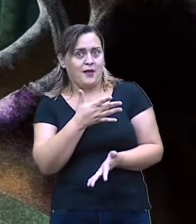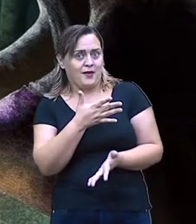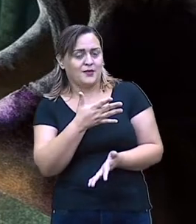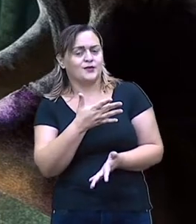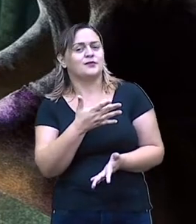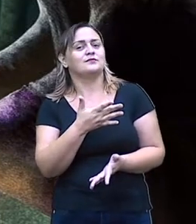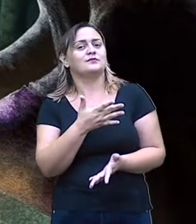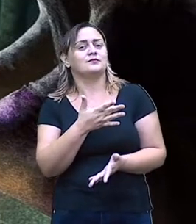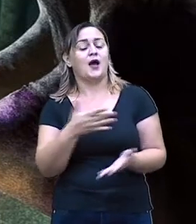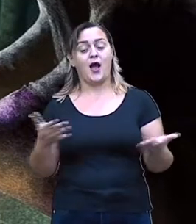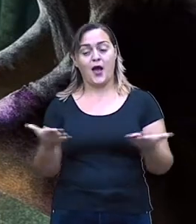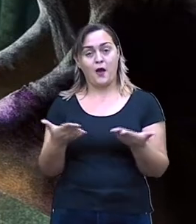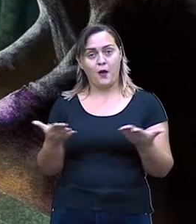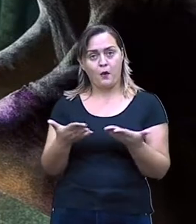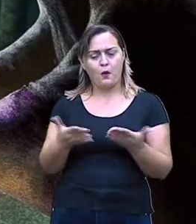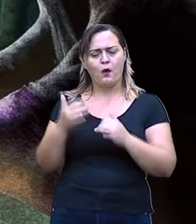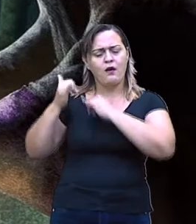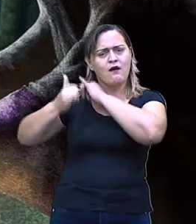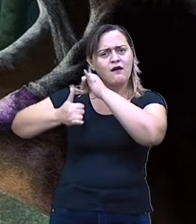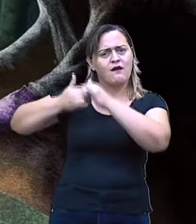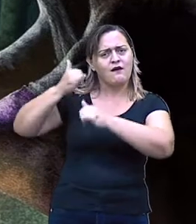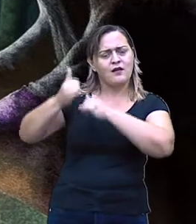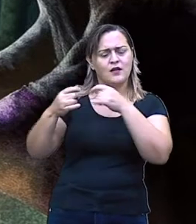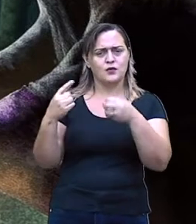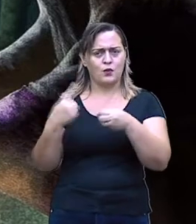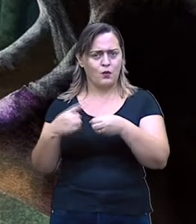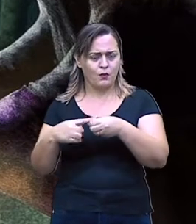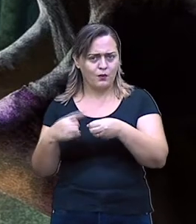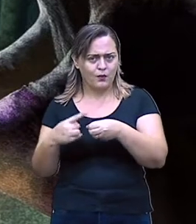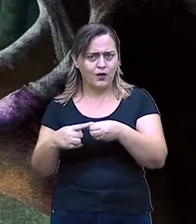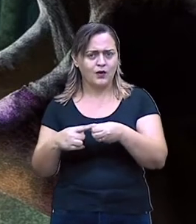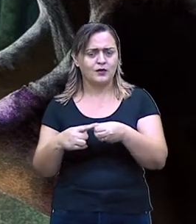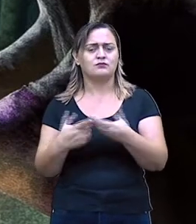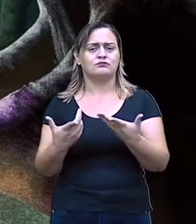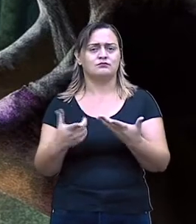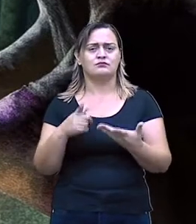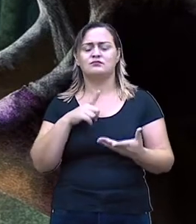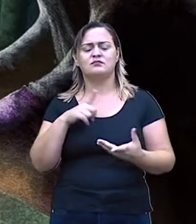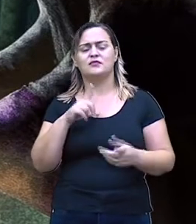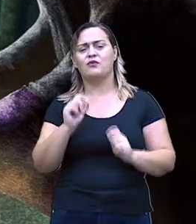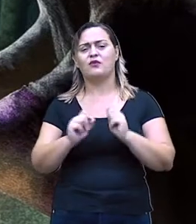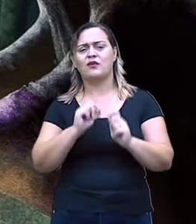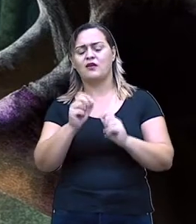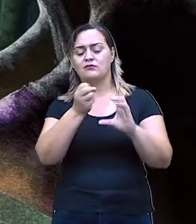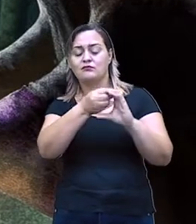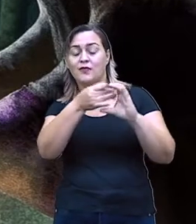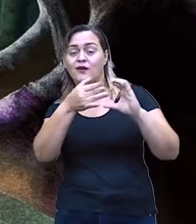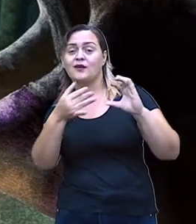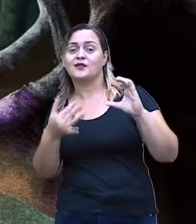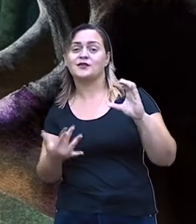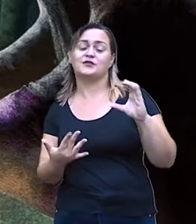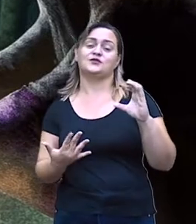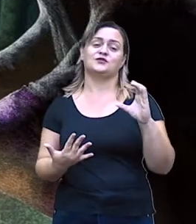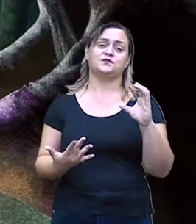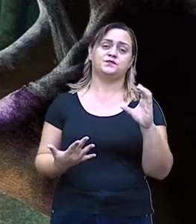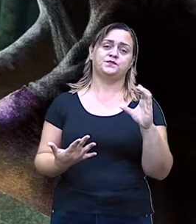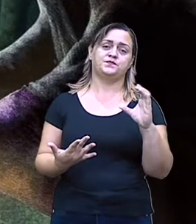professora? Bem, lendas urbanas, a principal característica das lendas urbanas é a sua